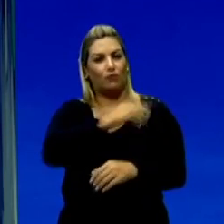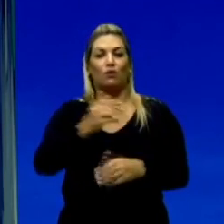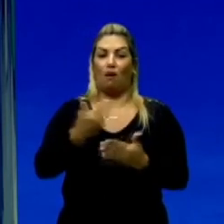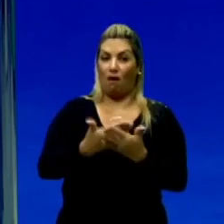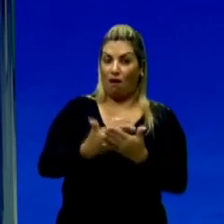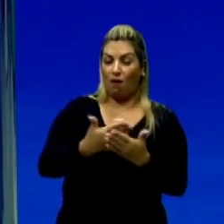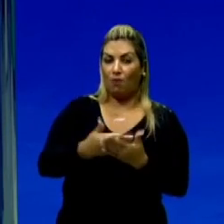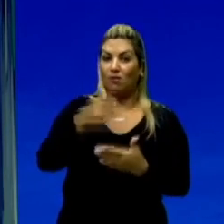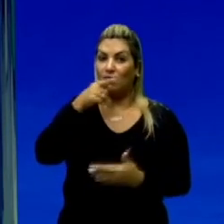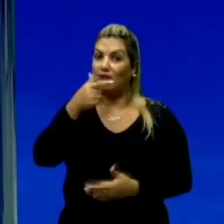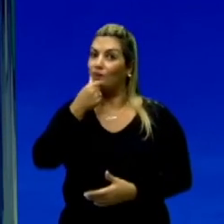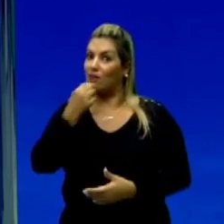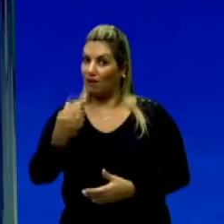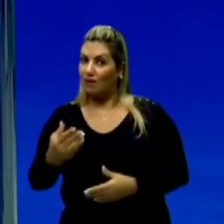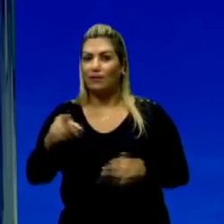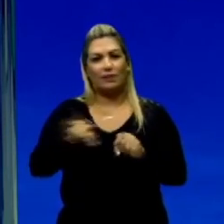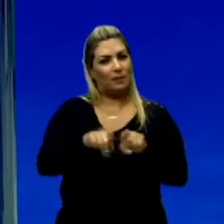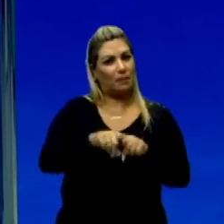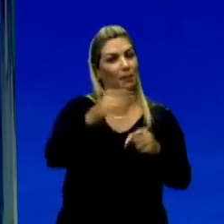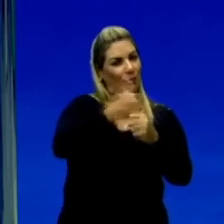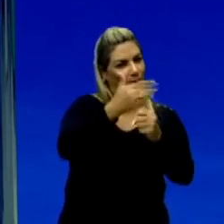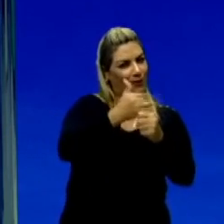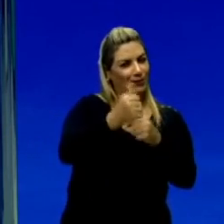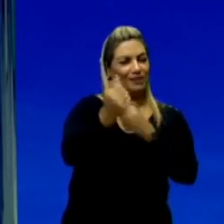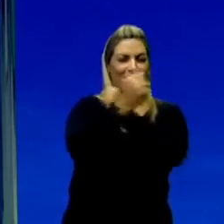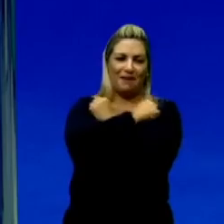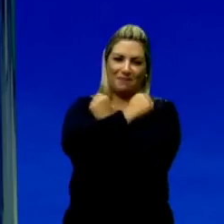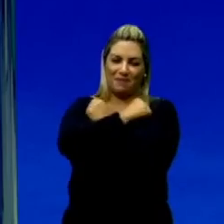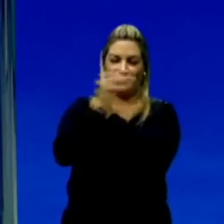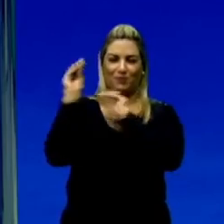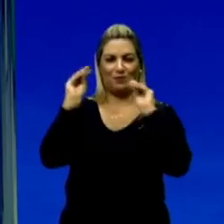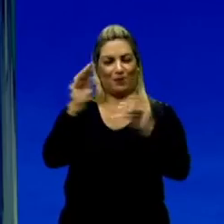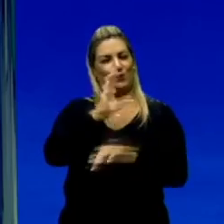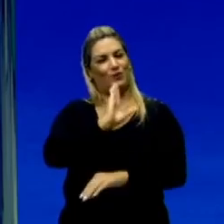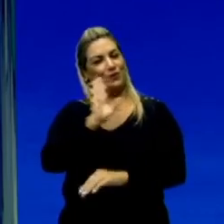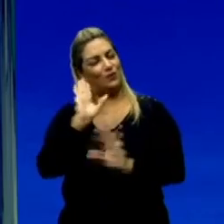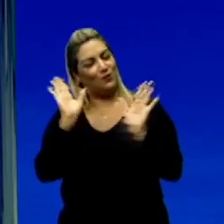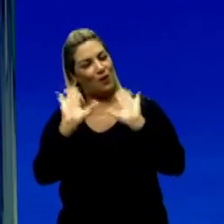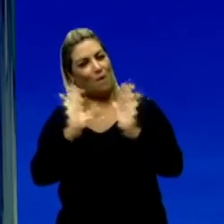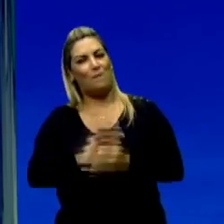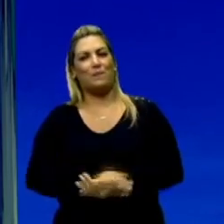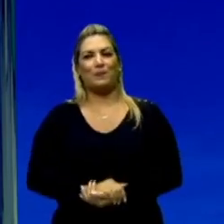aula de Língua Inglesa e Biologia. Forte abraço, beijo no coração e até a próxima.